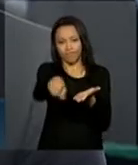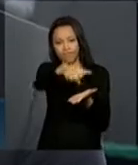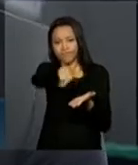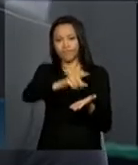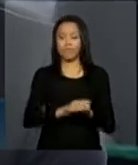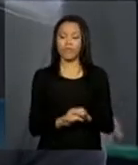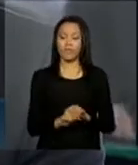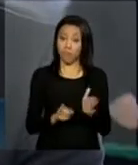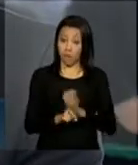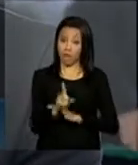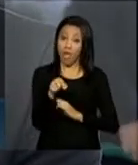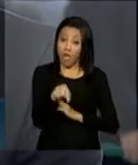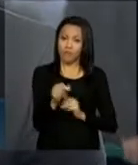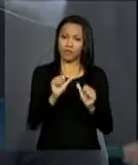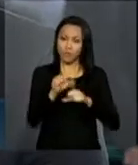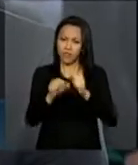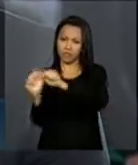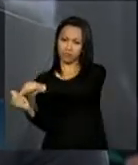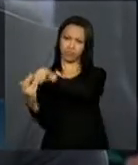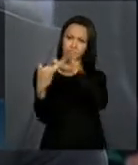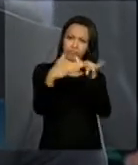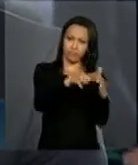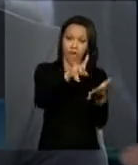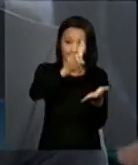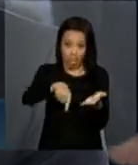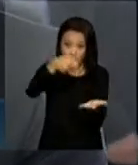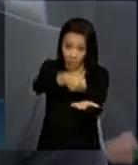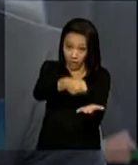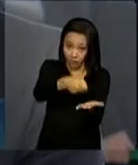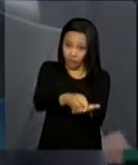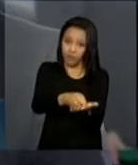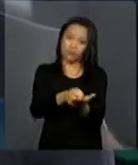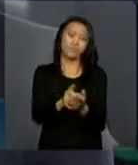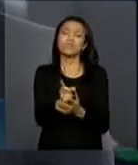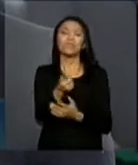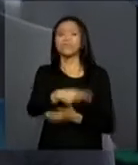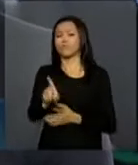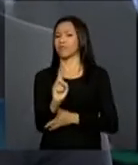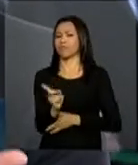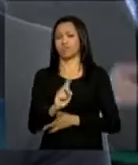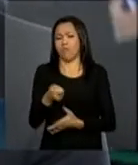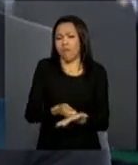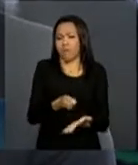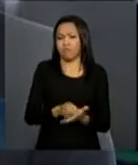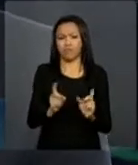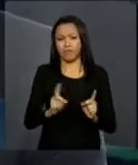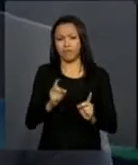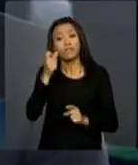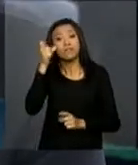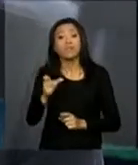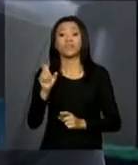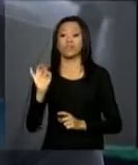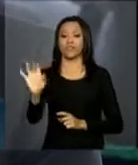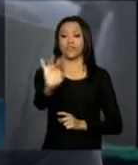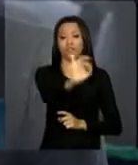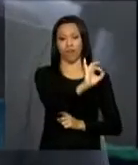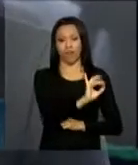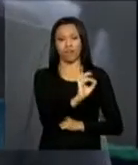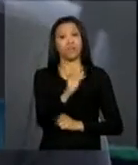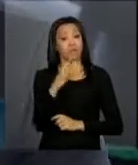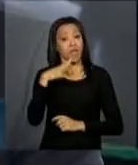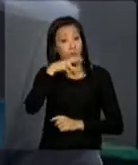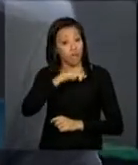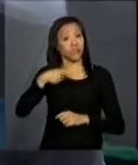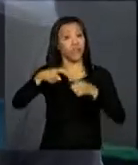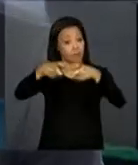essa mudança, essa migração, ela é obrigatória? Não, não vai ser obrigatória, vai ser de interesse de cada um deles. Eu imagino que a maioria